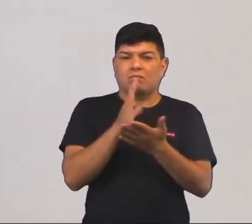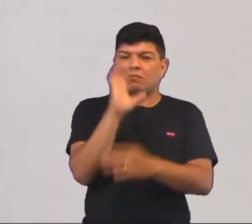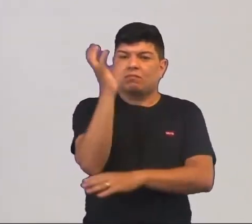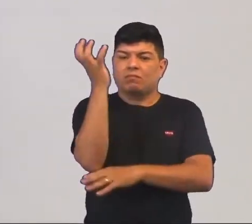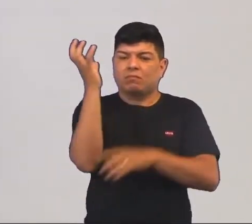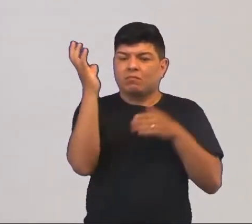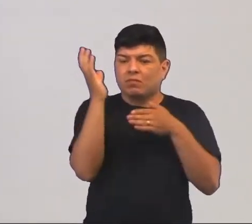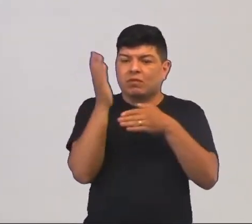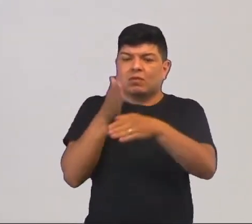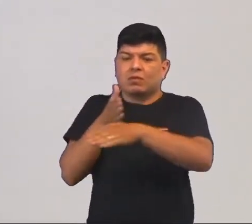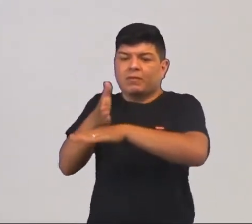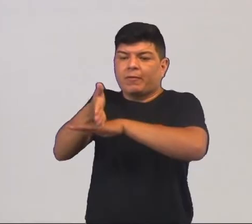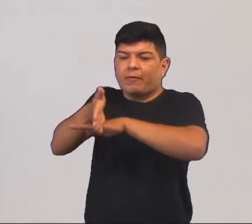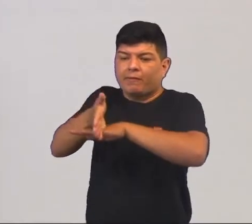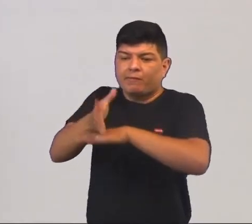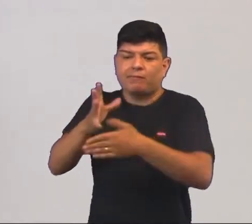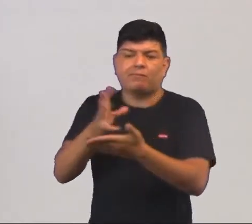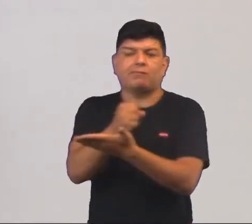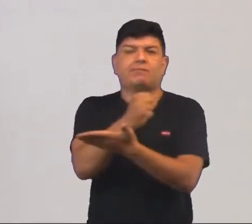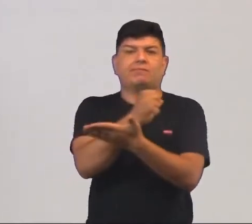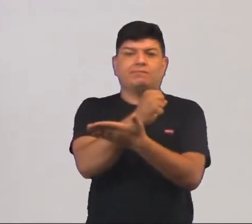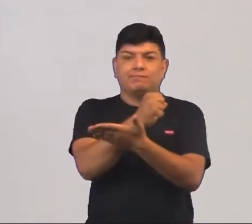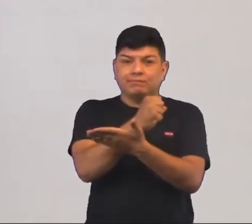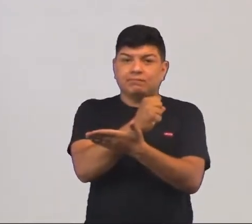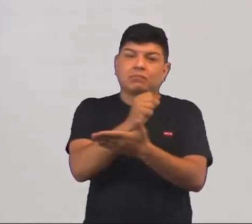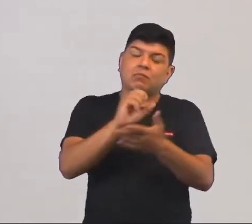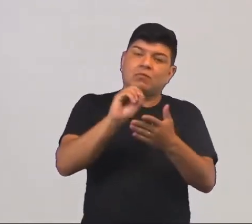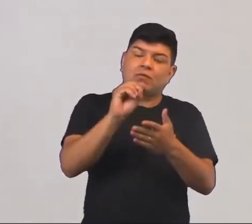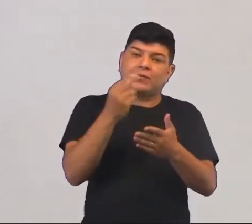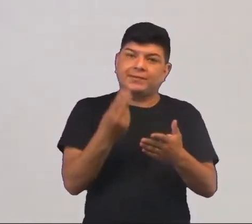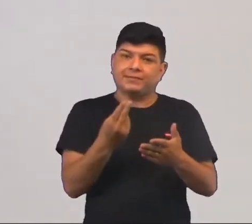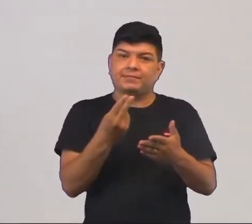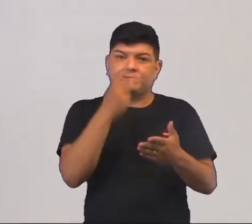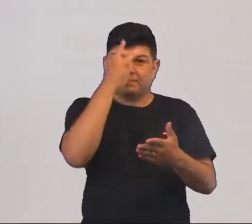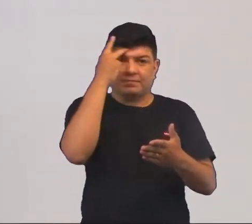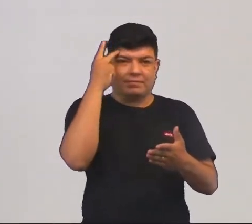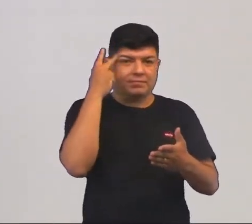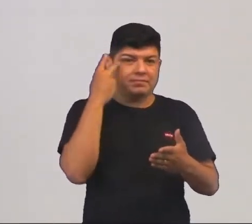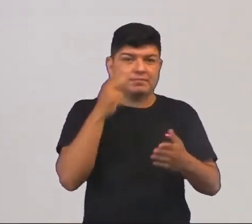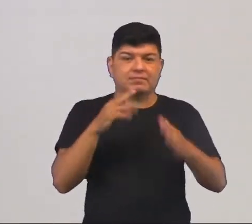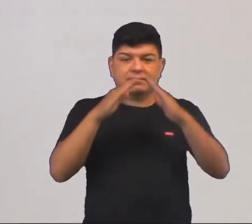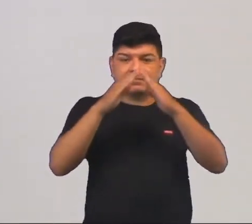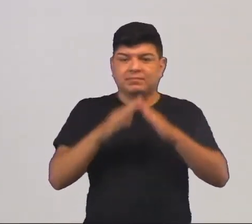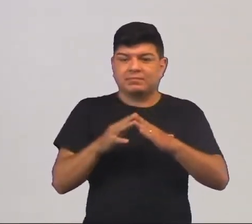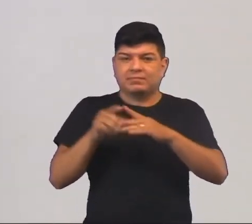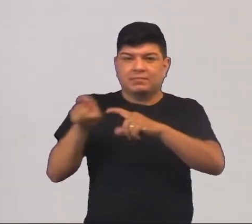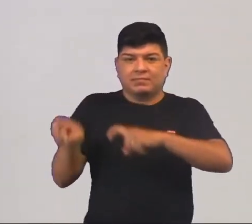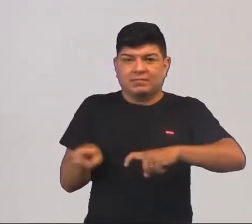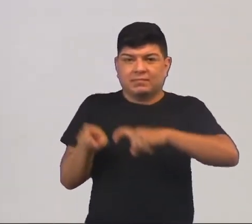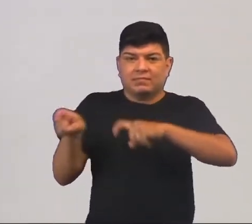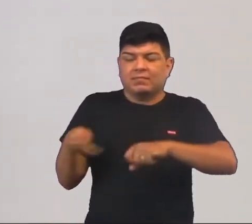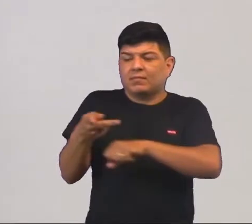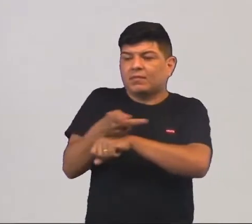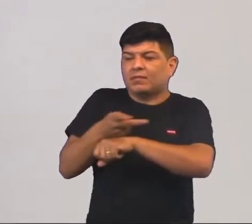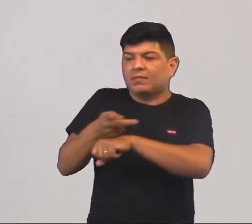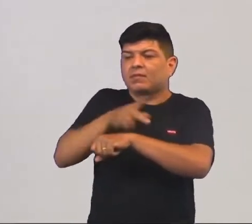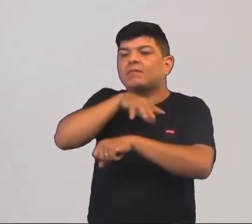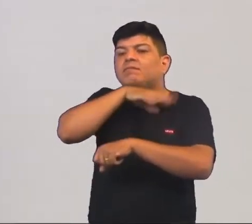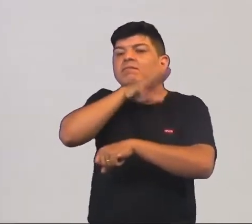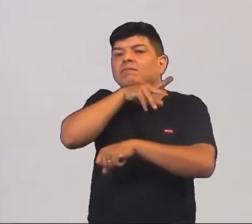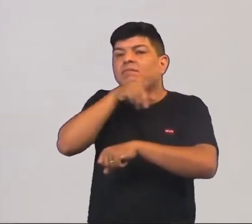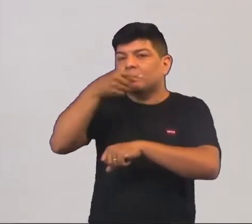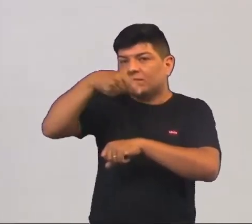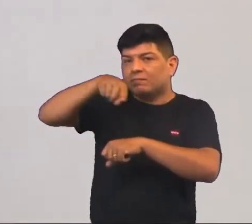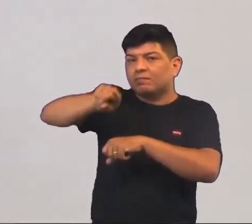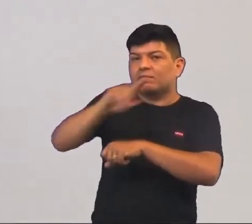você entra na floresta e vai lá e busca isso. Você quer, talvez, alguém que mora na zona rural caça algum tipo de animal silvestre, você